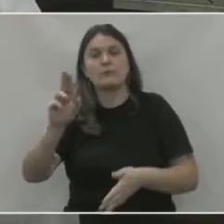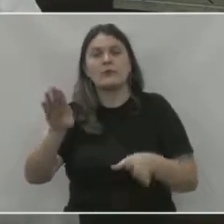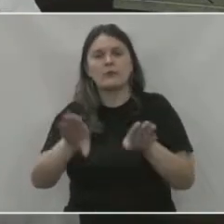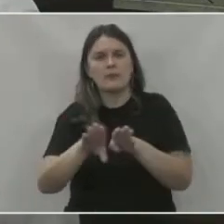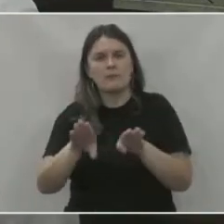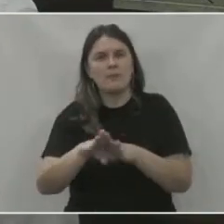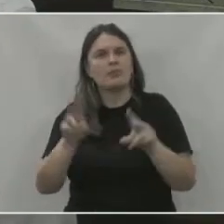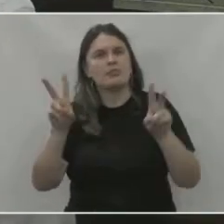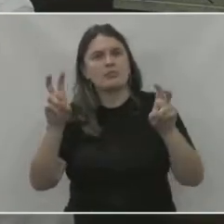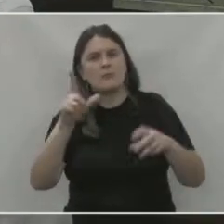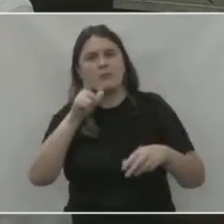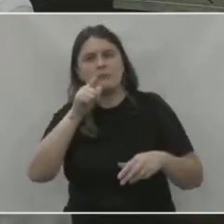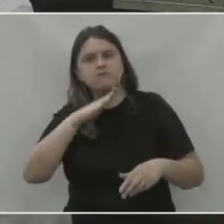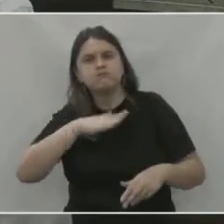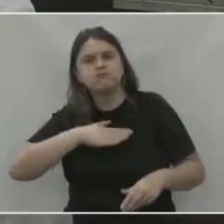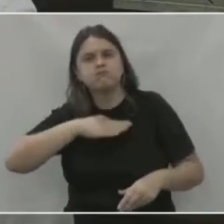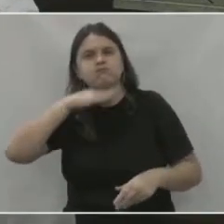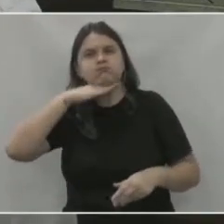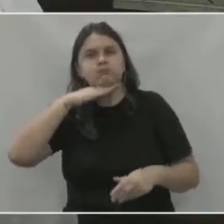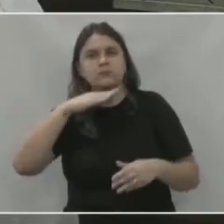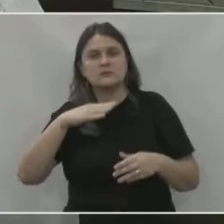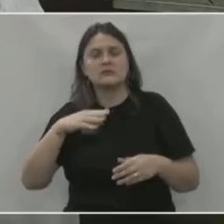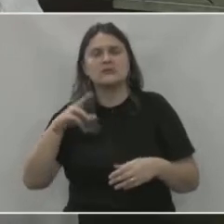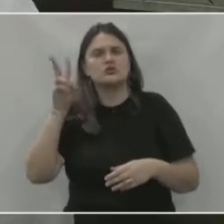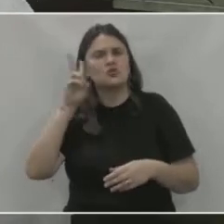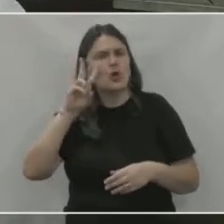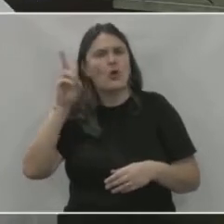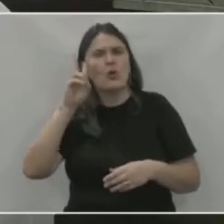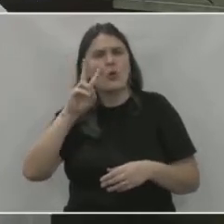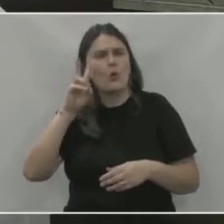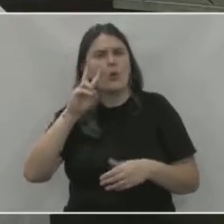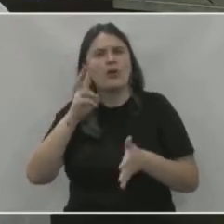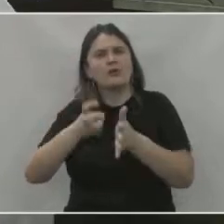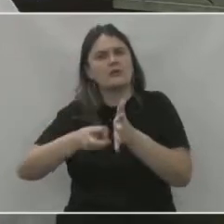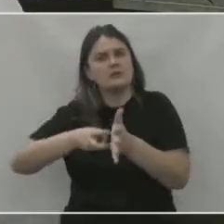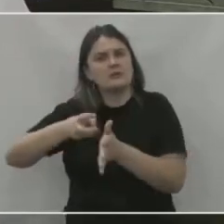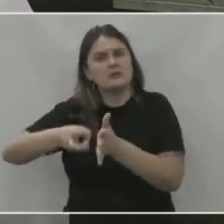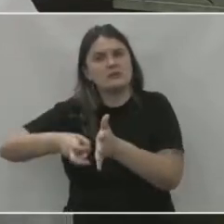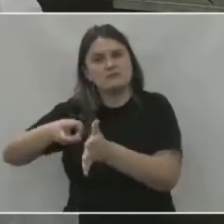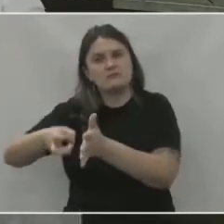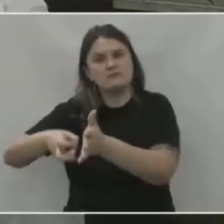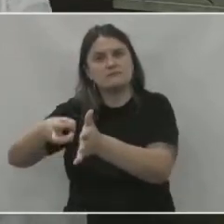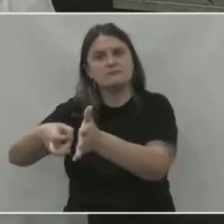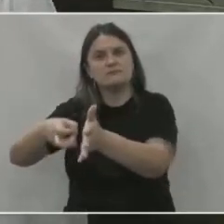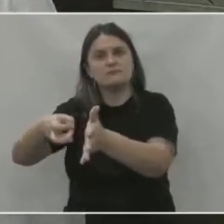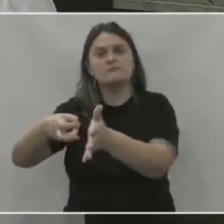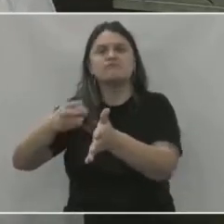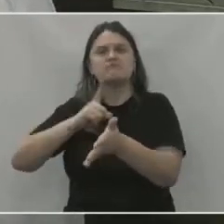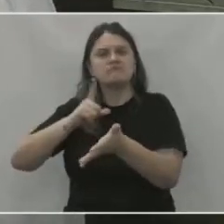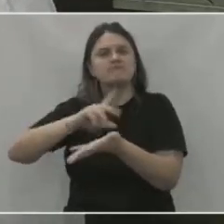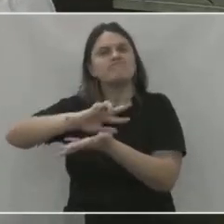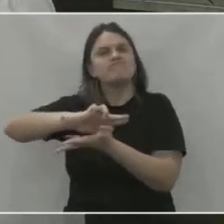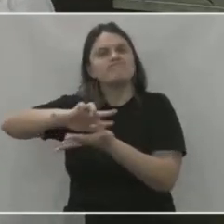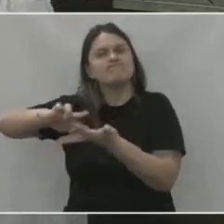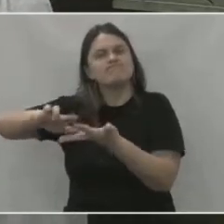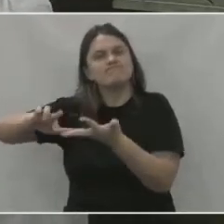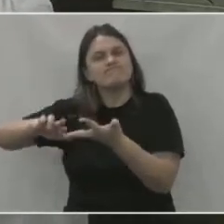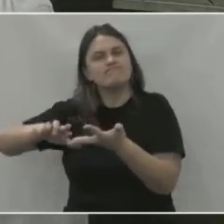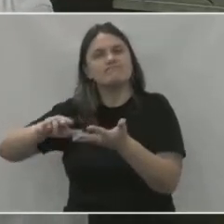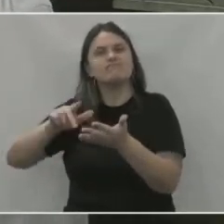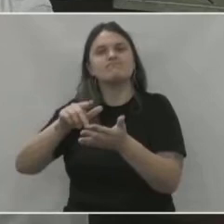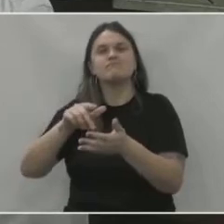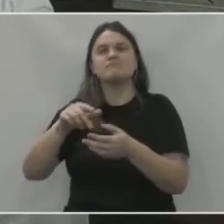enchentes. Enfim, fala sobre o trem. Enfim, é uma